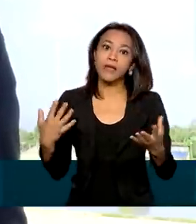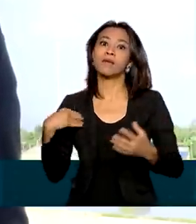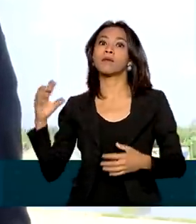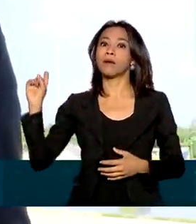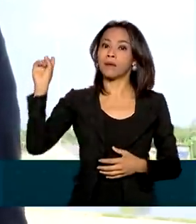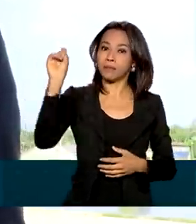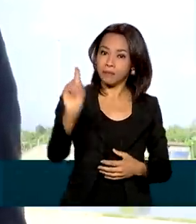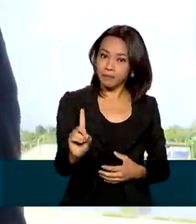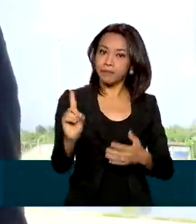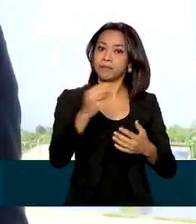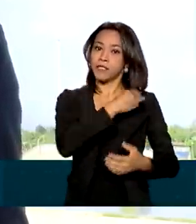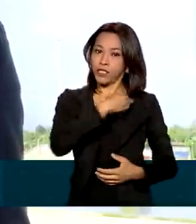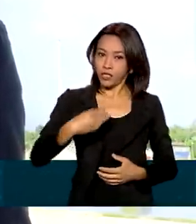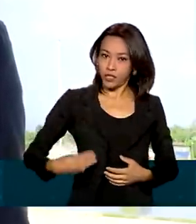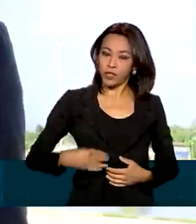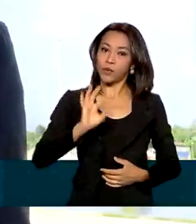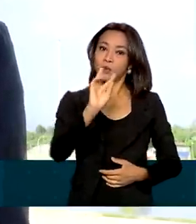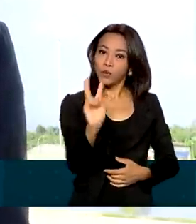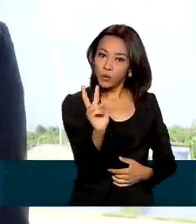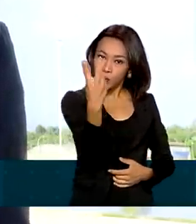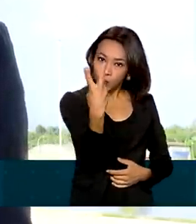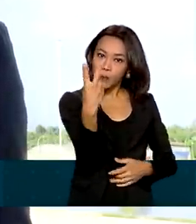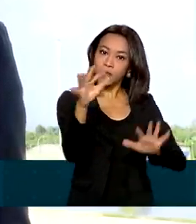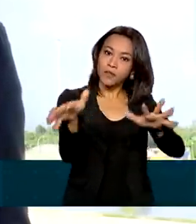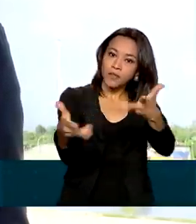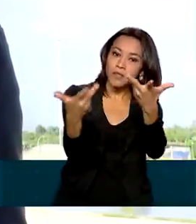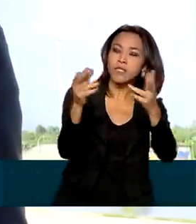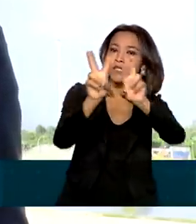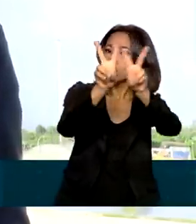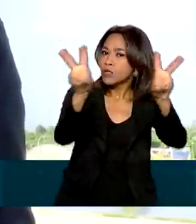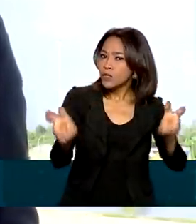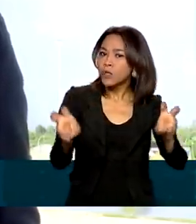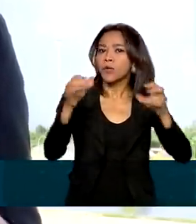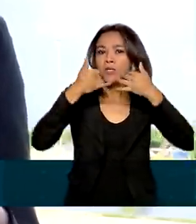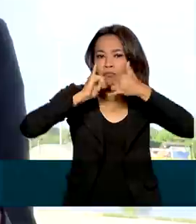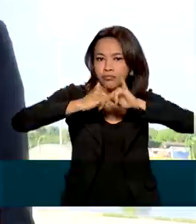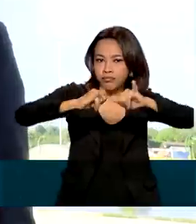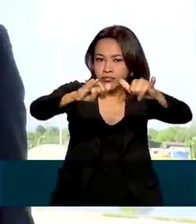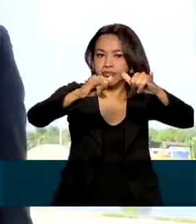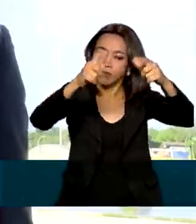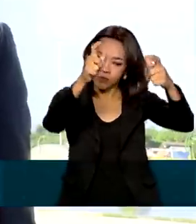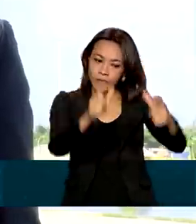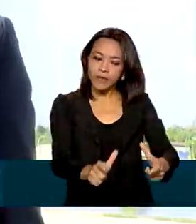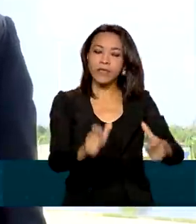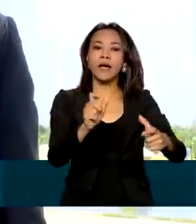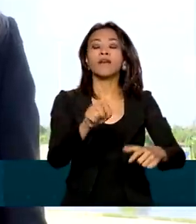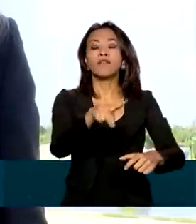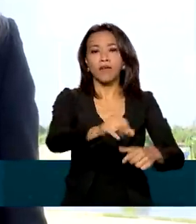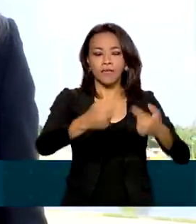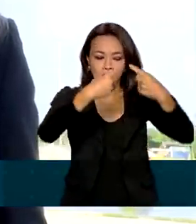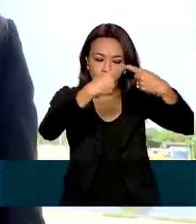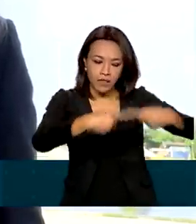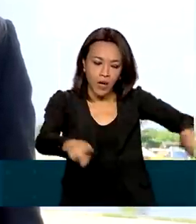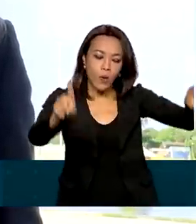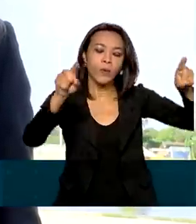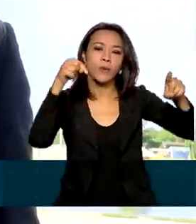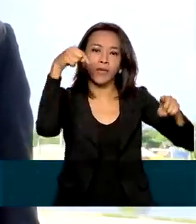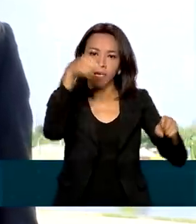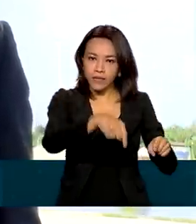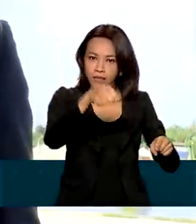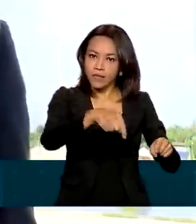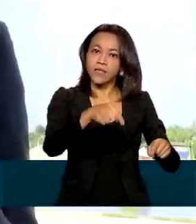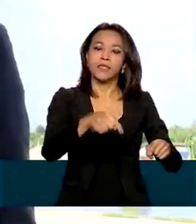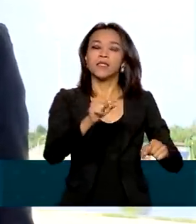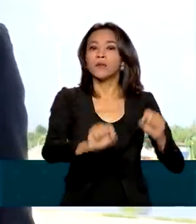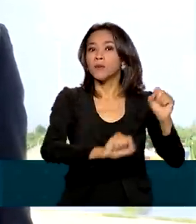Estado. Duas solenidades se referem à questão energética em Roraima. Será inaugurada a usina termoelétrica Jaguatirica